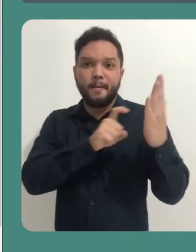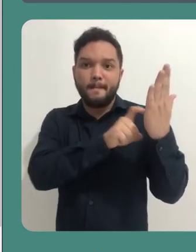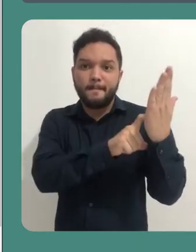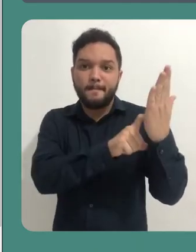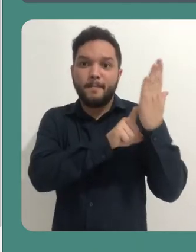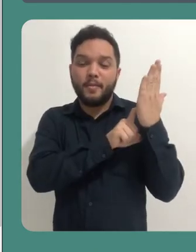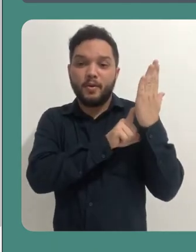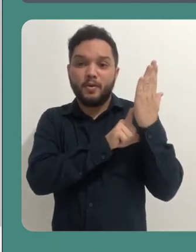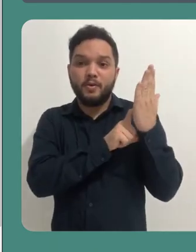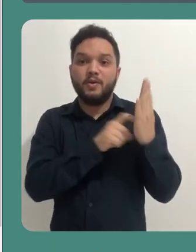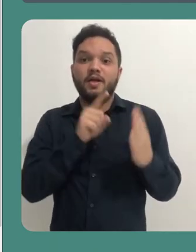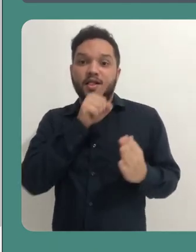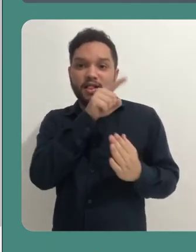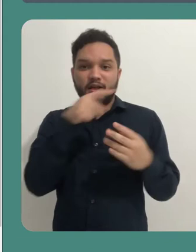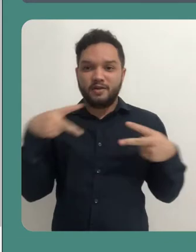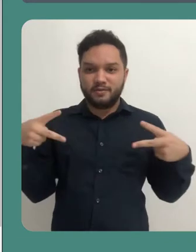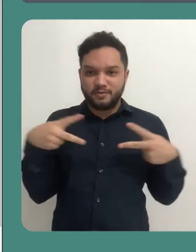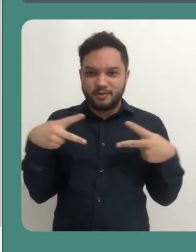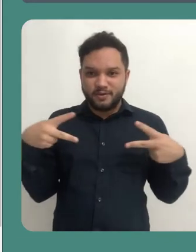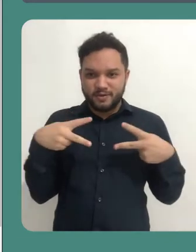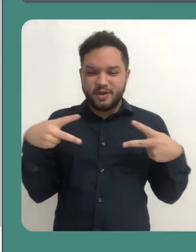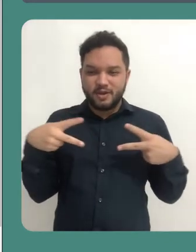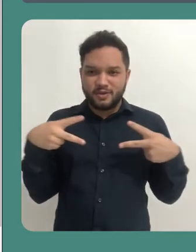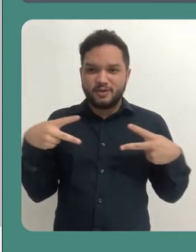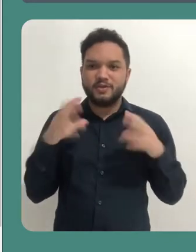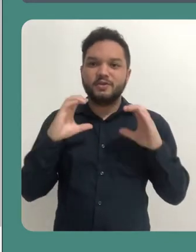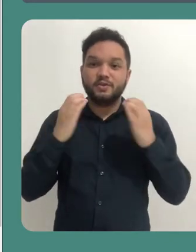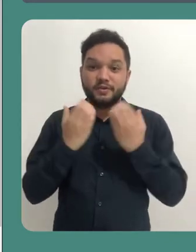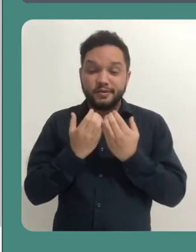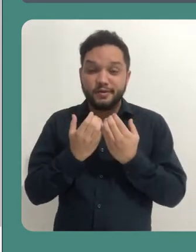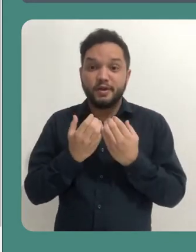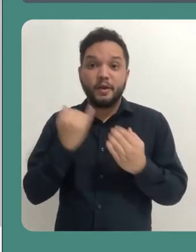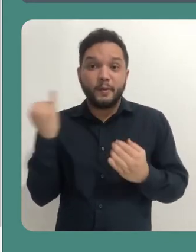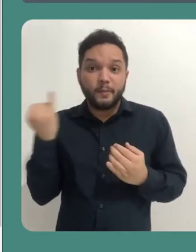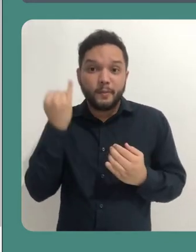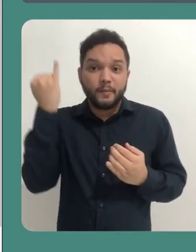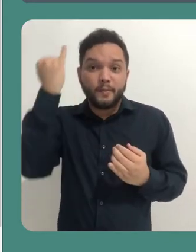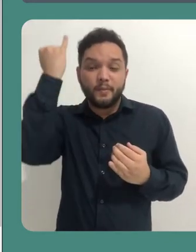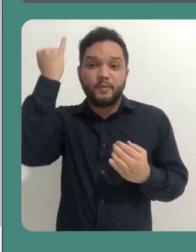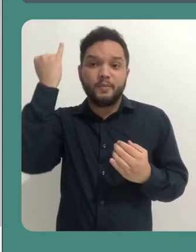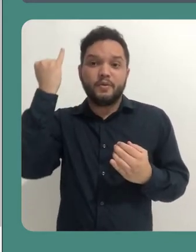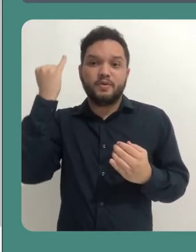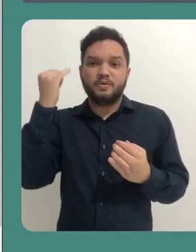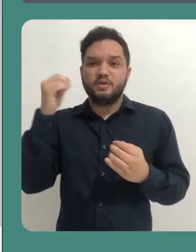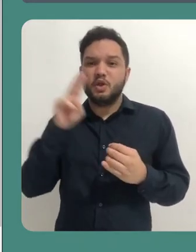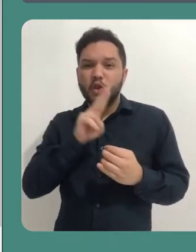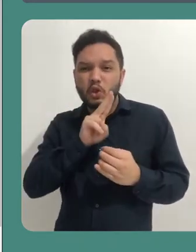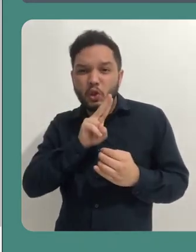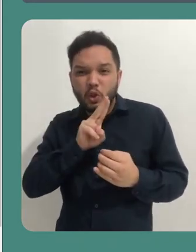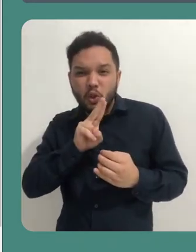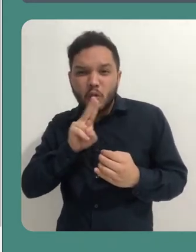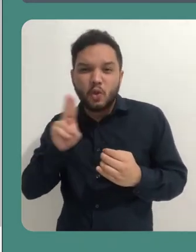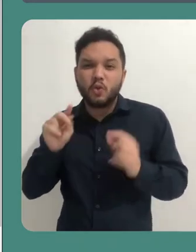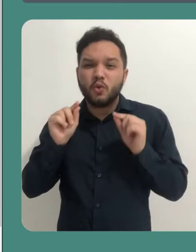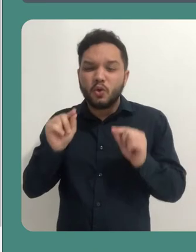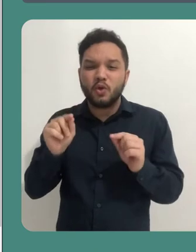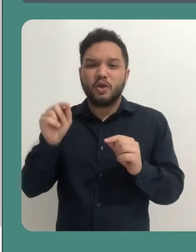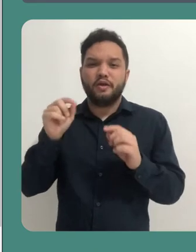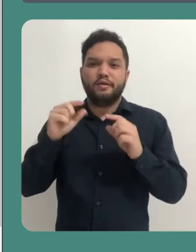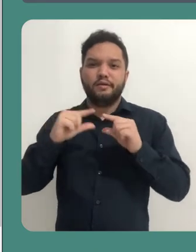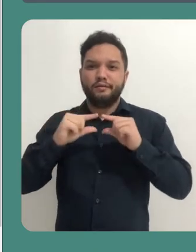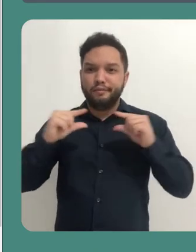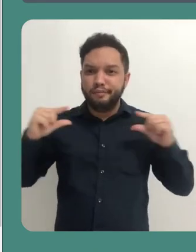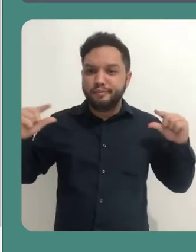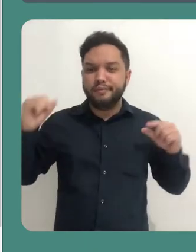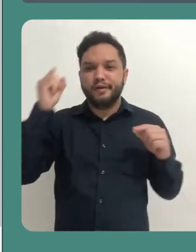vai aparecer no endereço dessa comunidade. Então o ideal é que você não utilize nomes muito grandes,